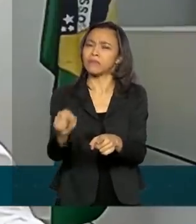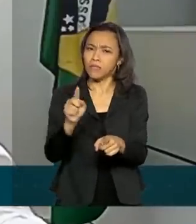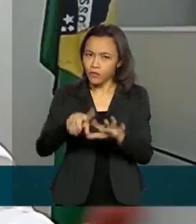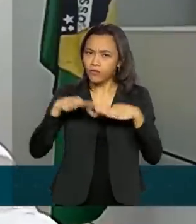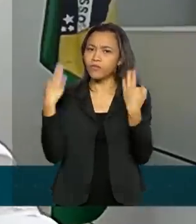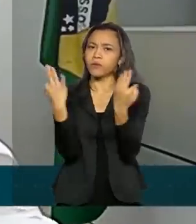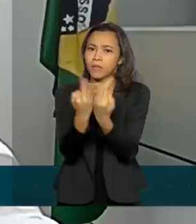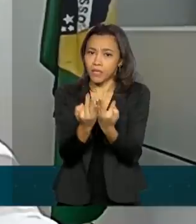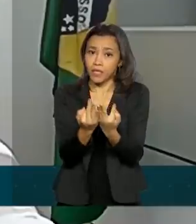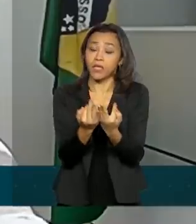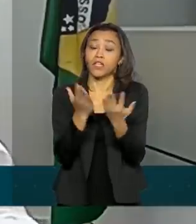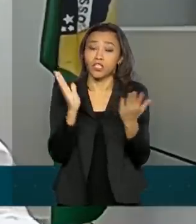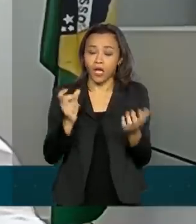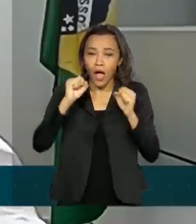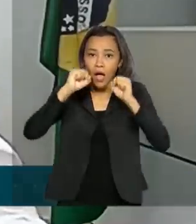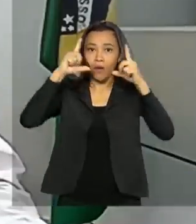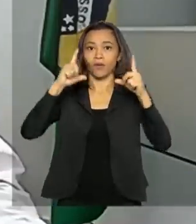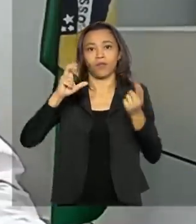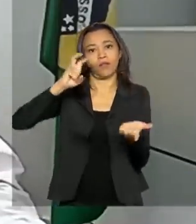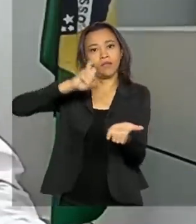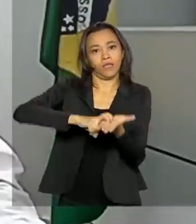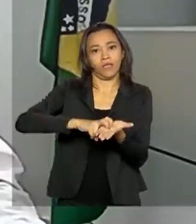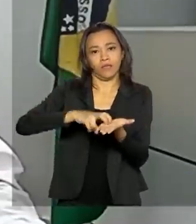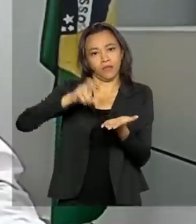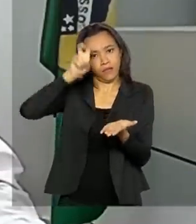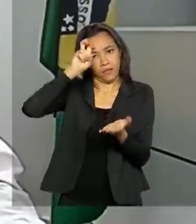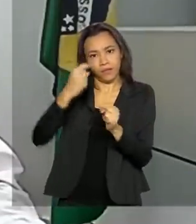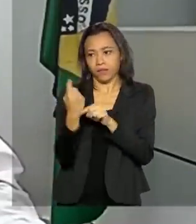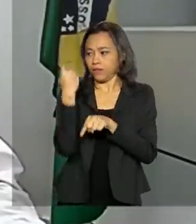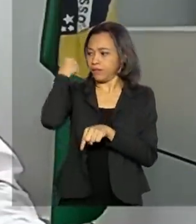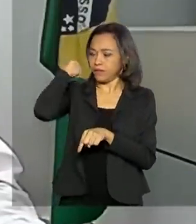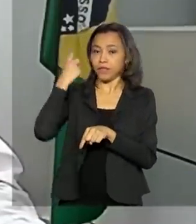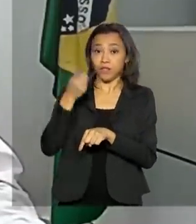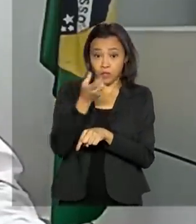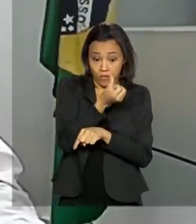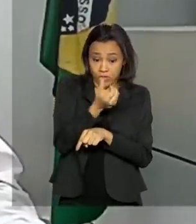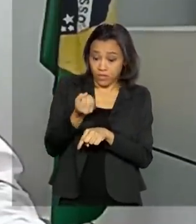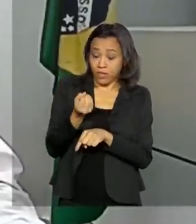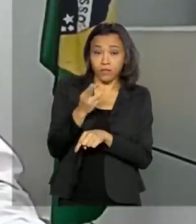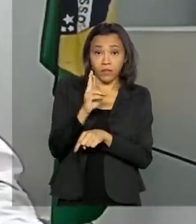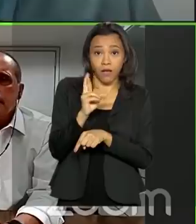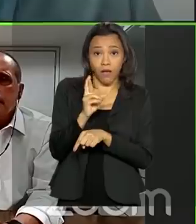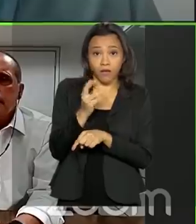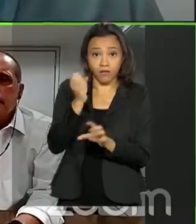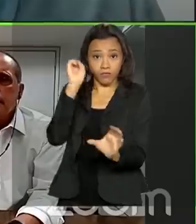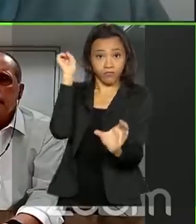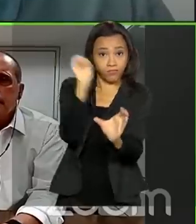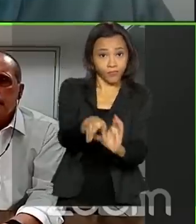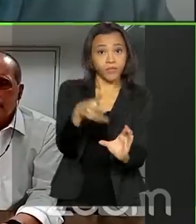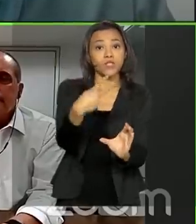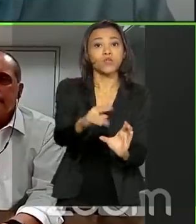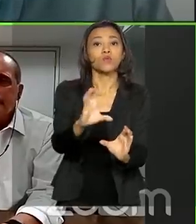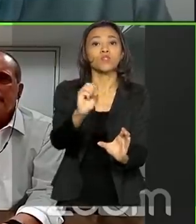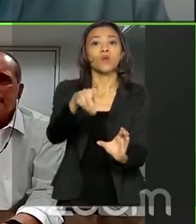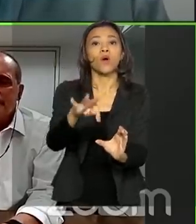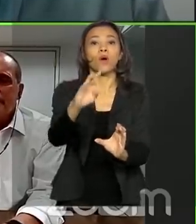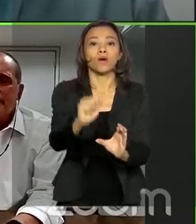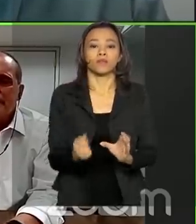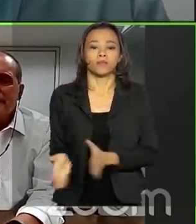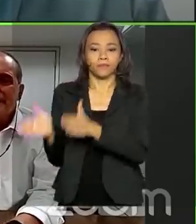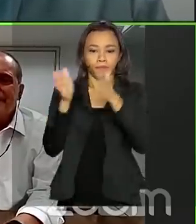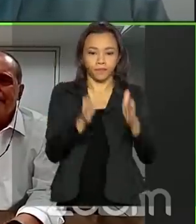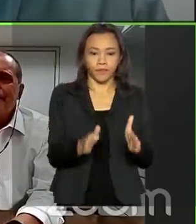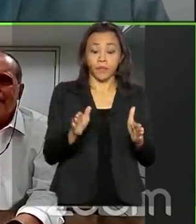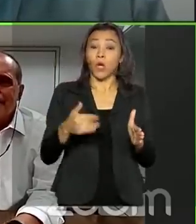amanheceram esta quinta-feira com R 600 depositados, creditados nas suas contas. O ministro afirmou que só pelo